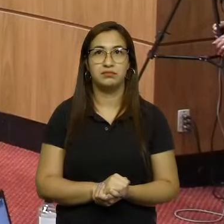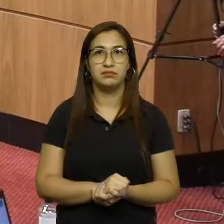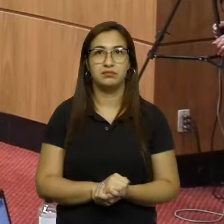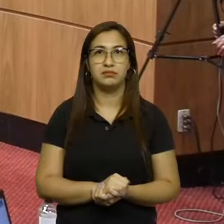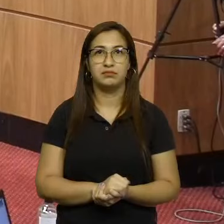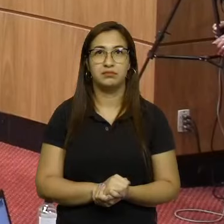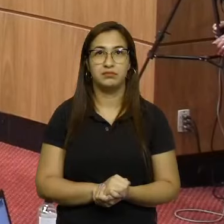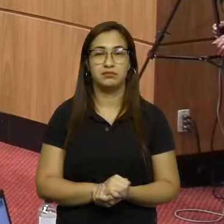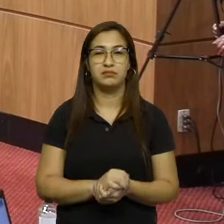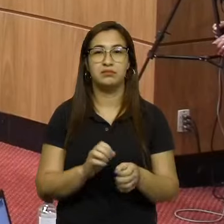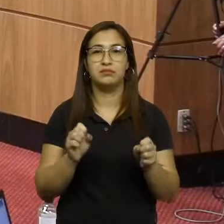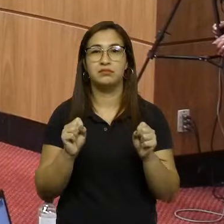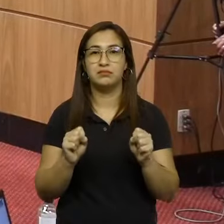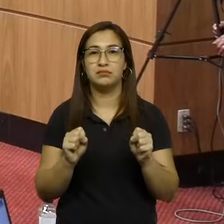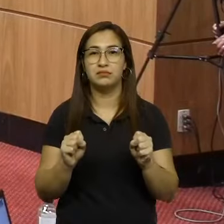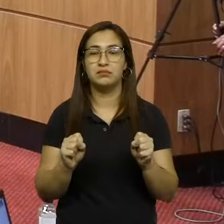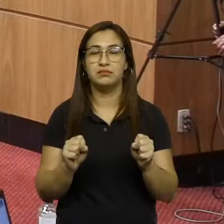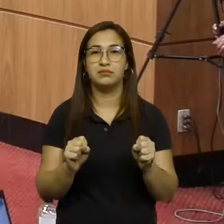Podemos.